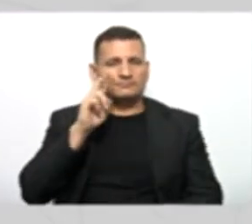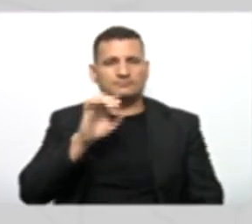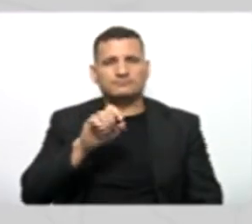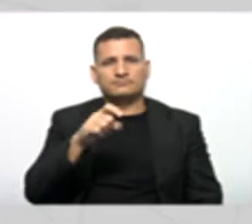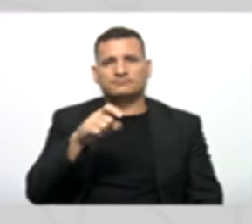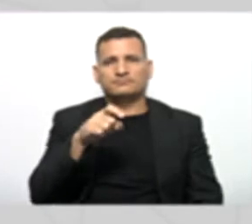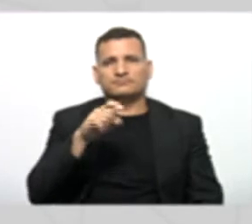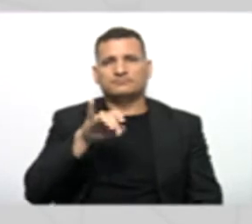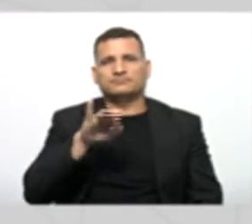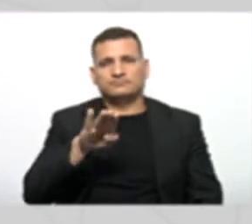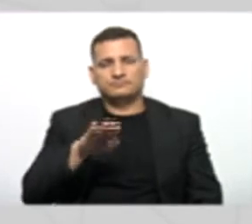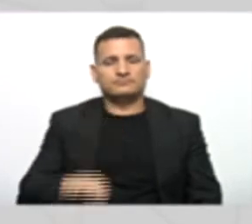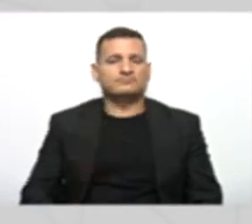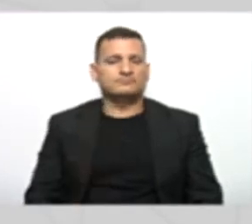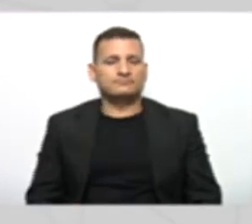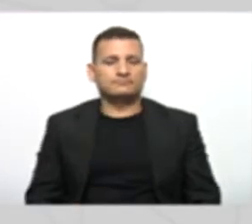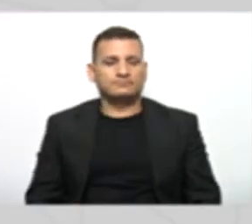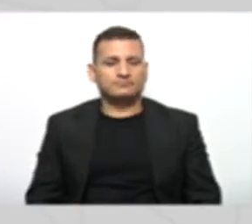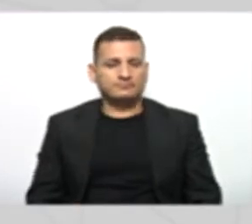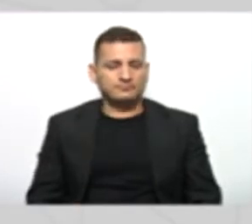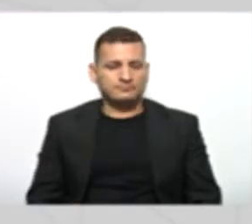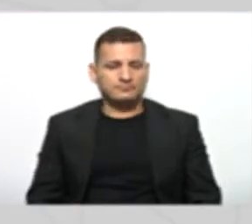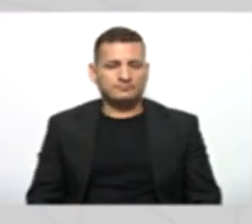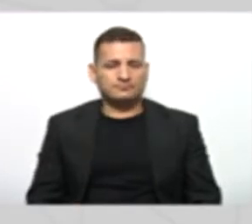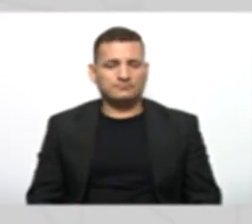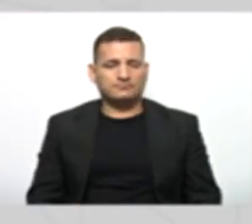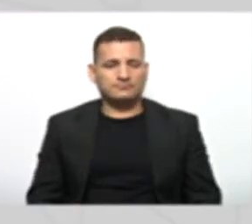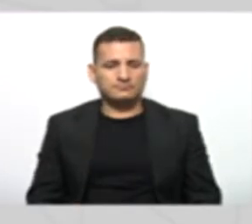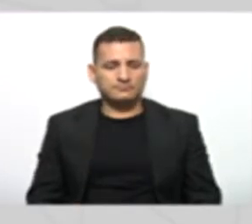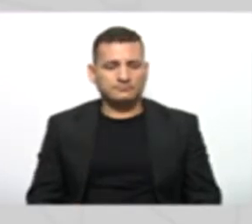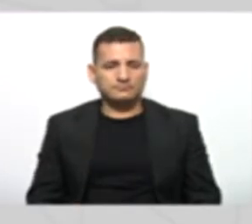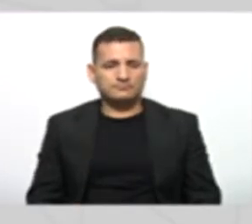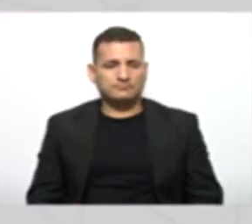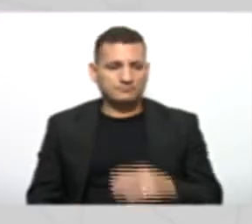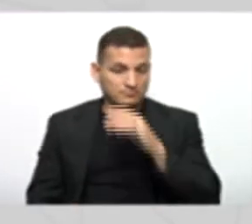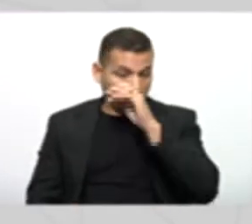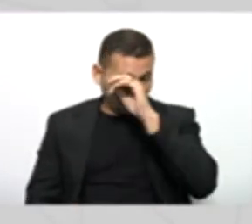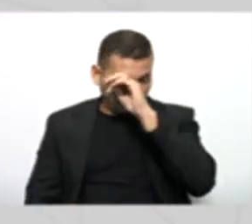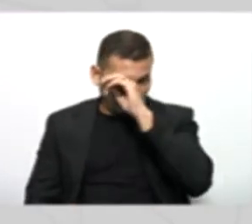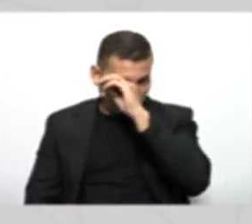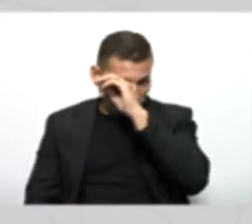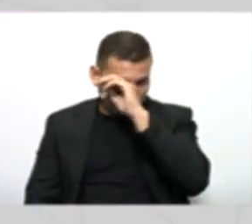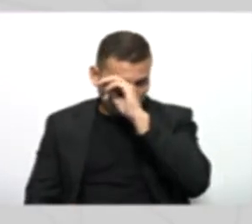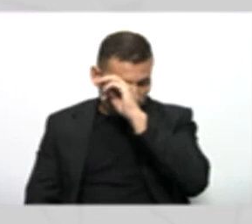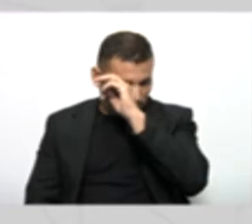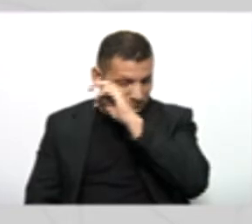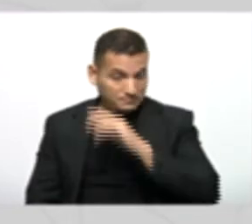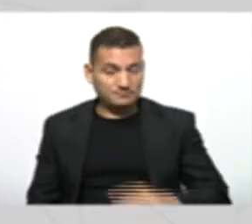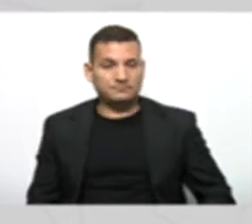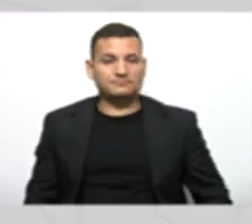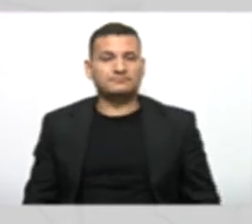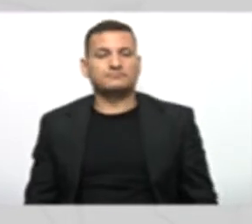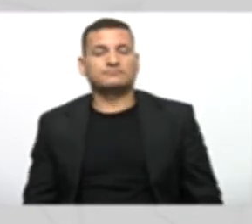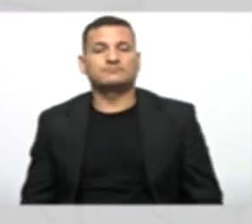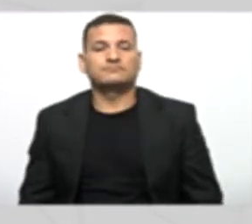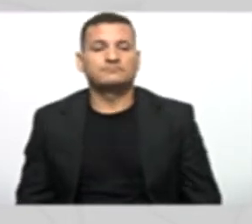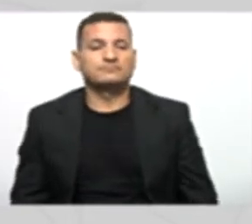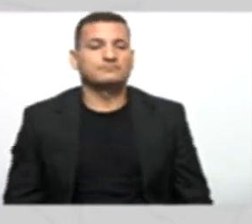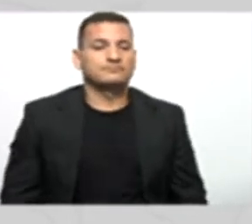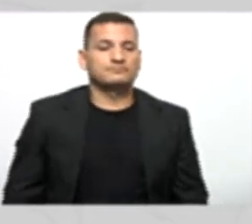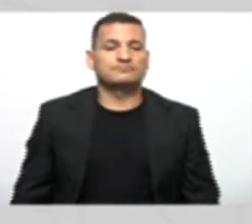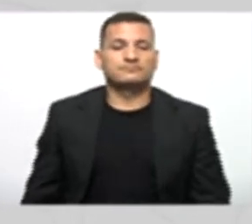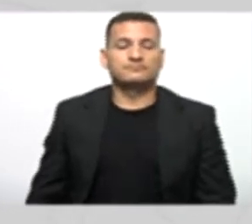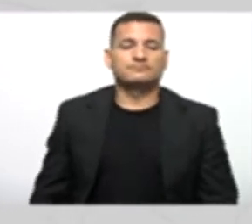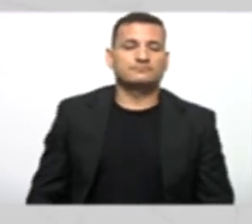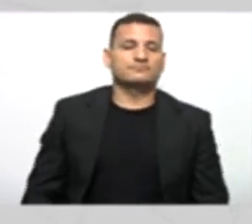Então nós vamos fazer aqui, ó Def Fora da do método construtor Aqui, está vendo? Olha ali